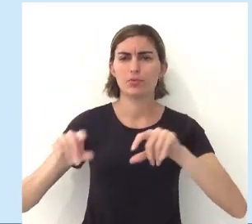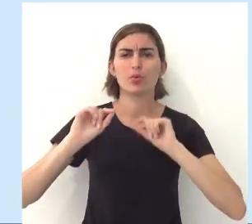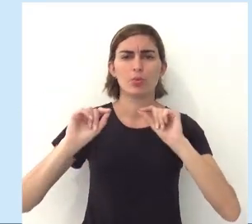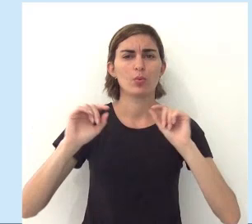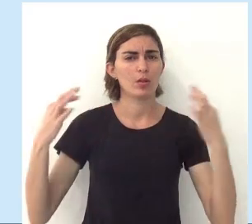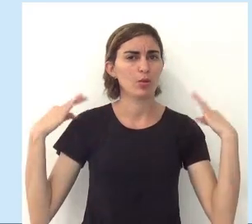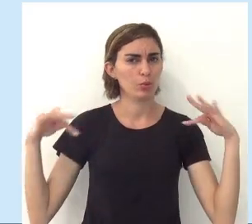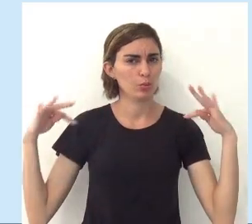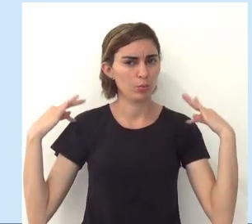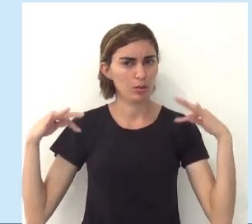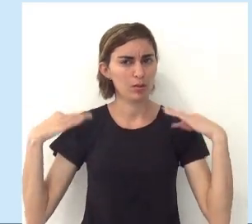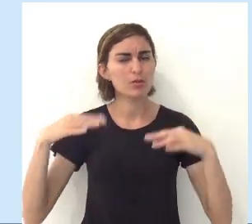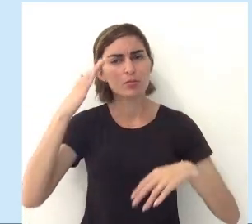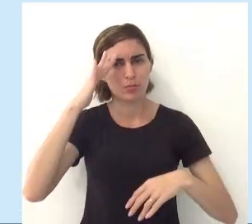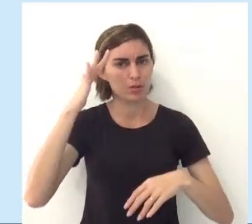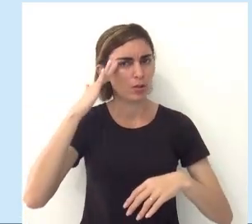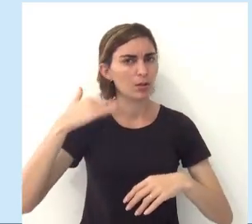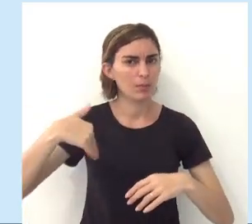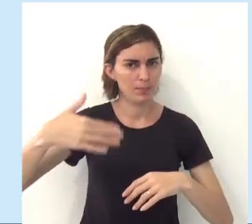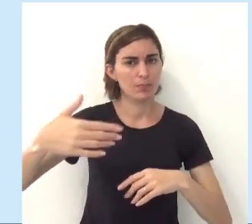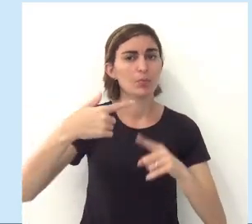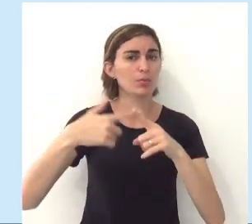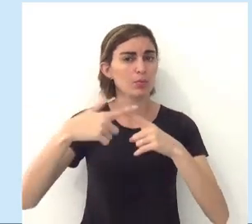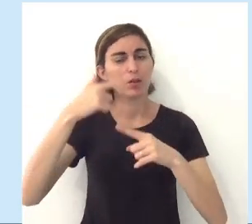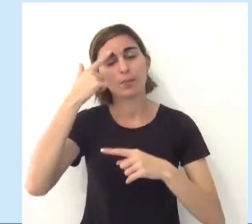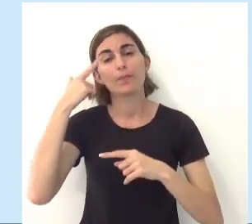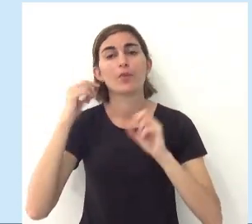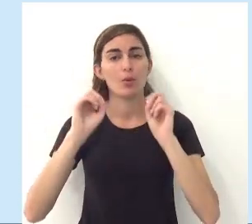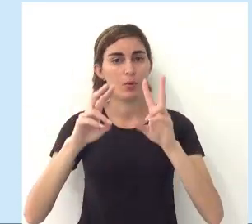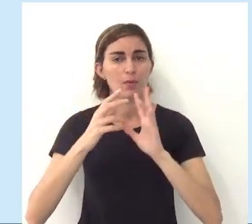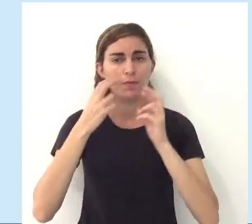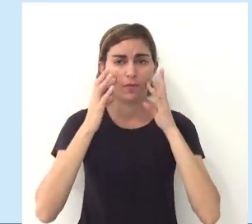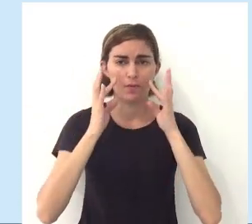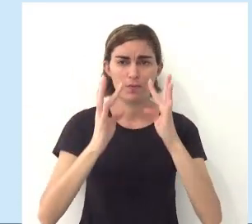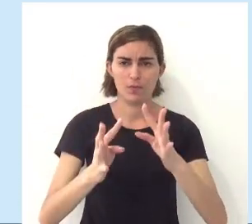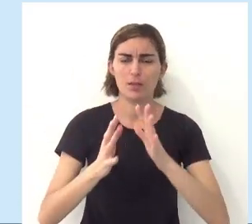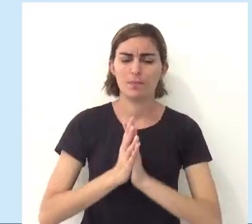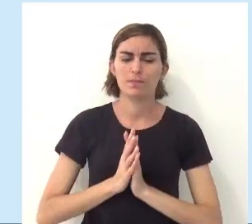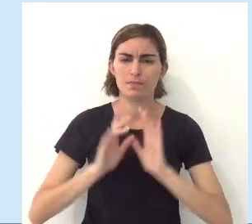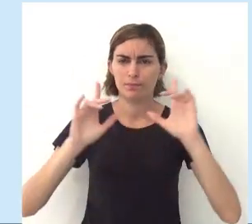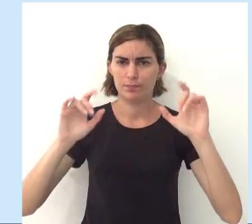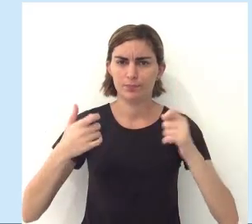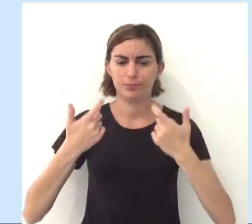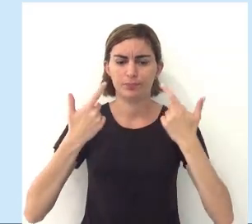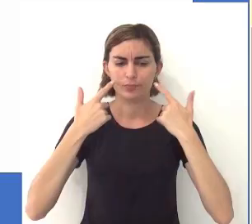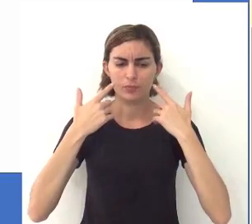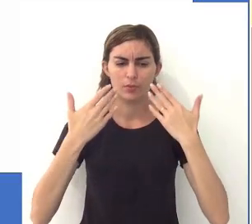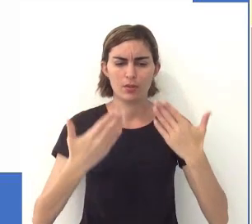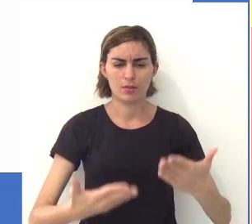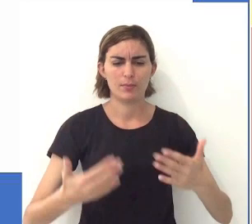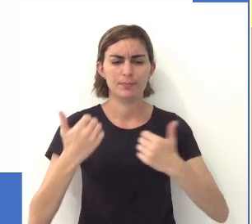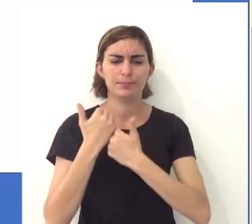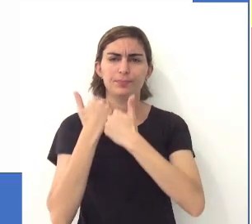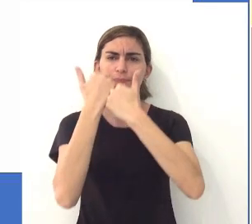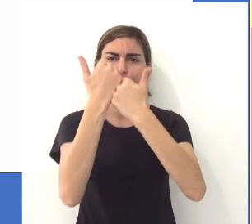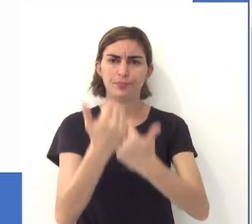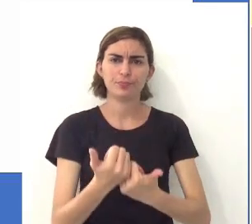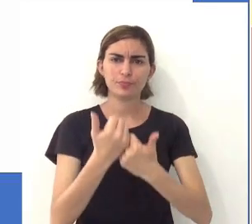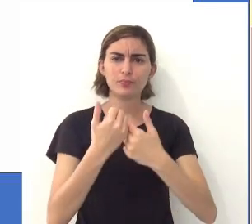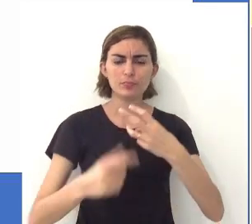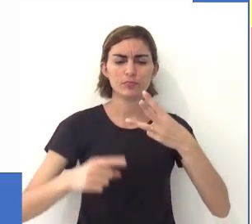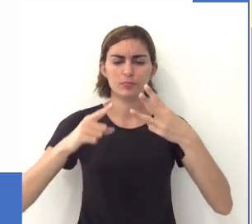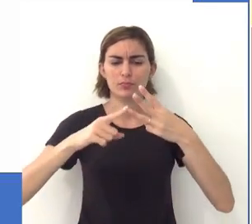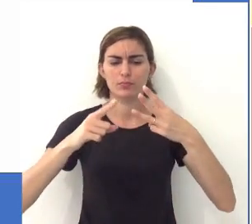do setor do turismo. Vamos entender um pouquinho mais à frente o porquê, ok? Observe agora na tela, tá? A imagem que